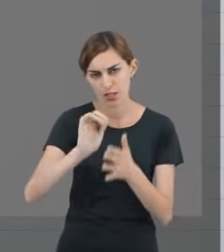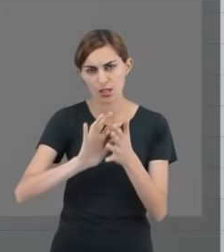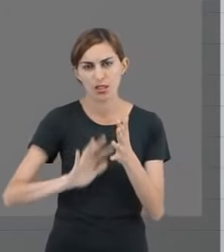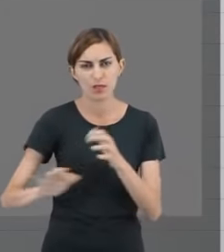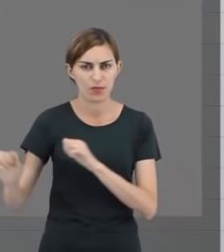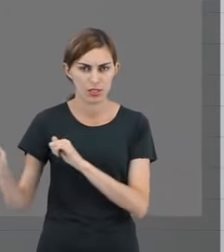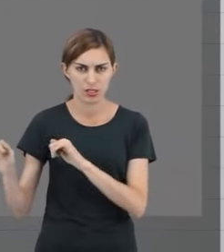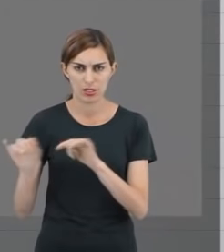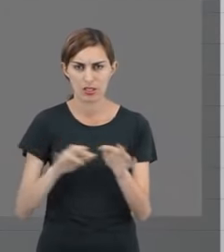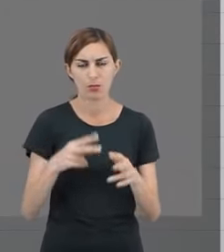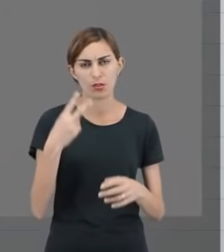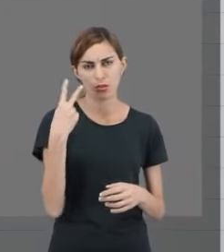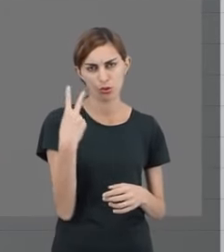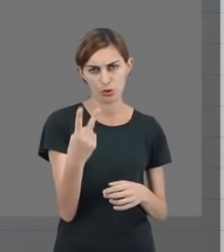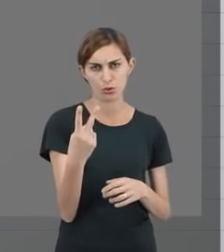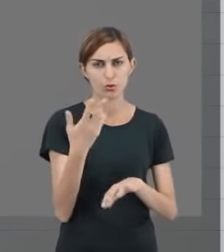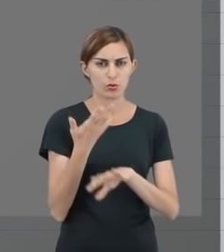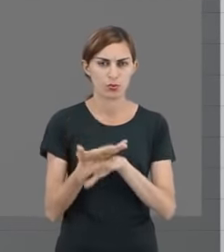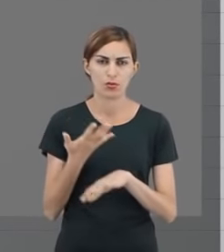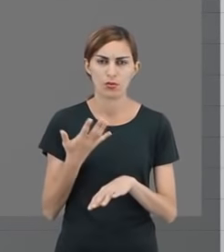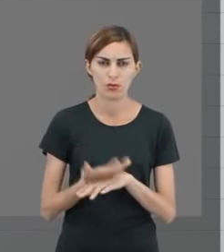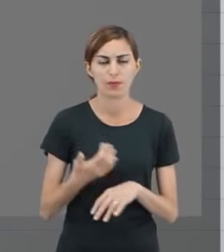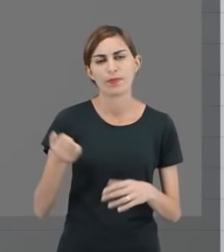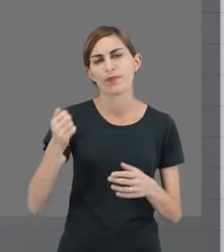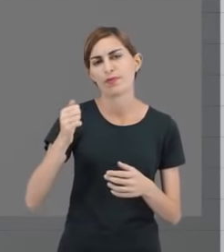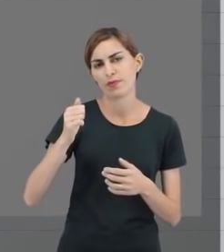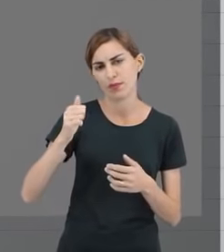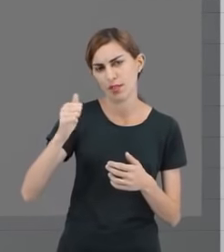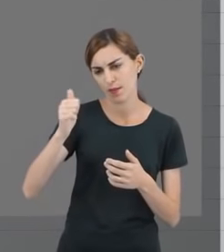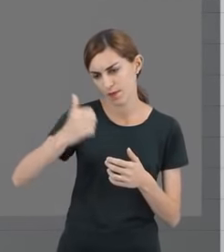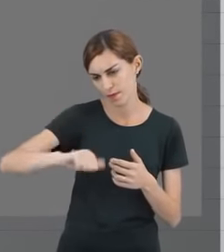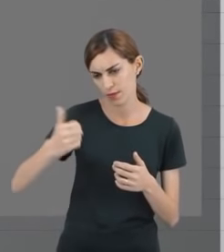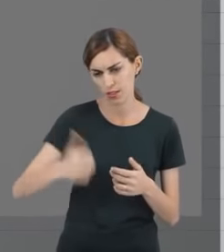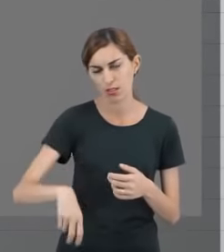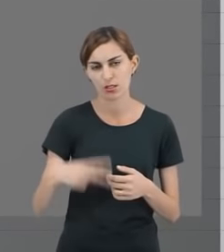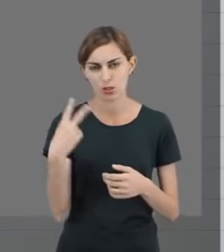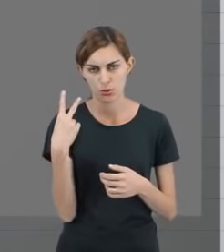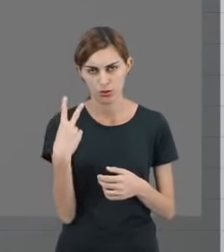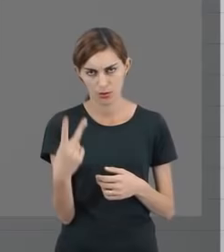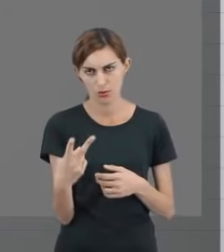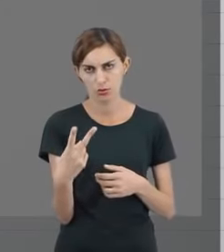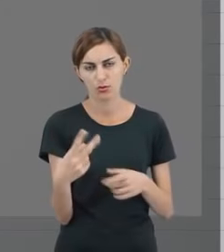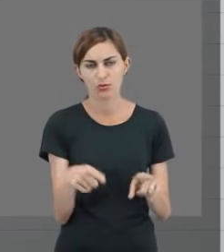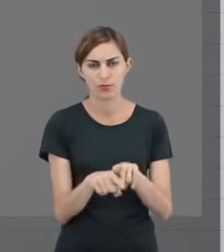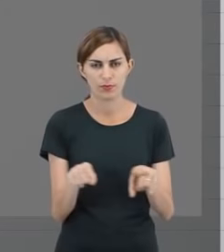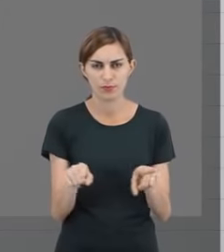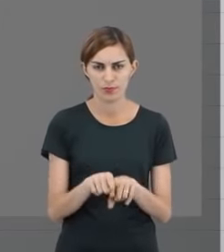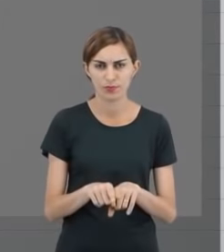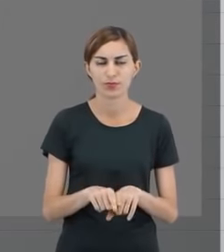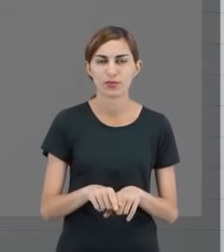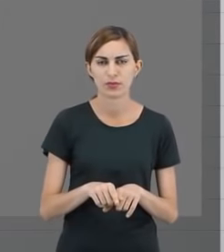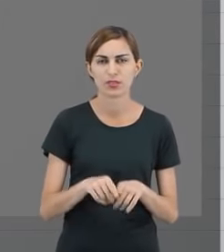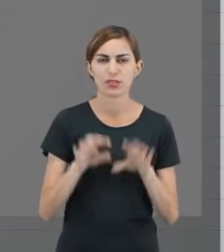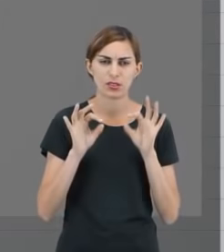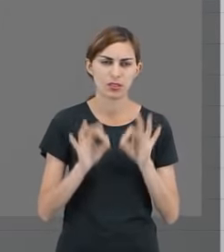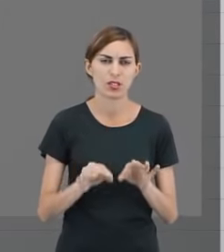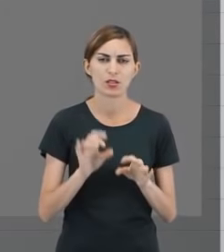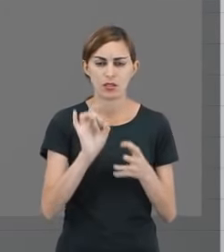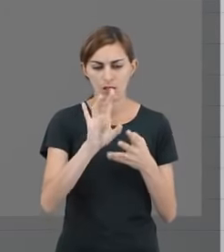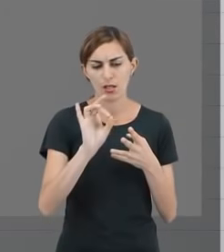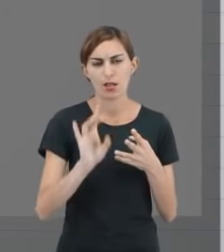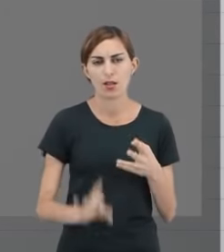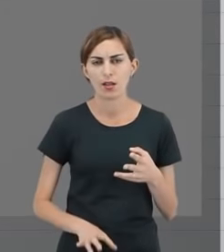semanal vale dois por competência, e a avaliação da disciplina vale dois também. Então o ideal é que em cada